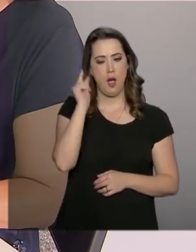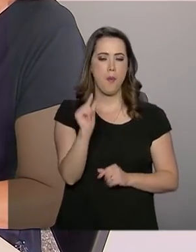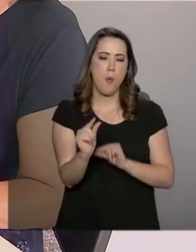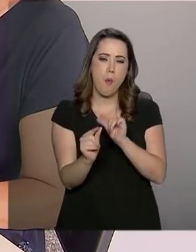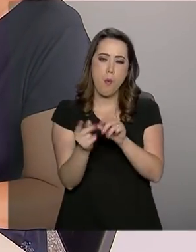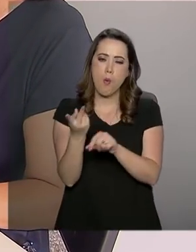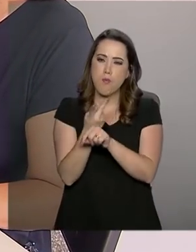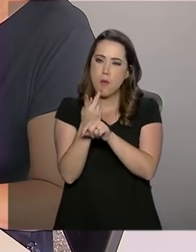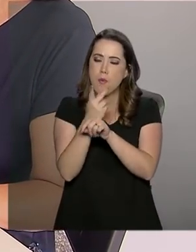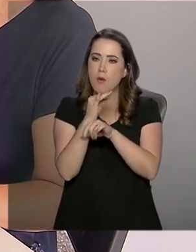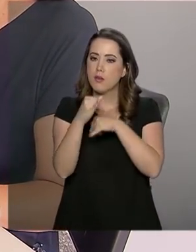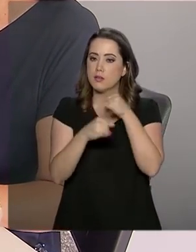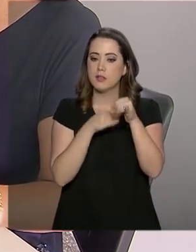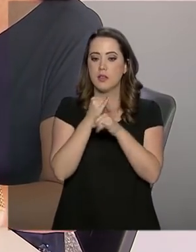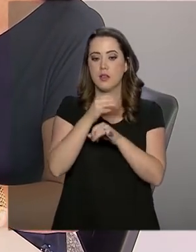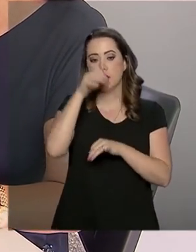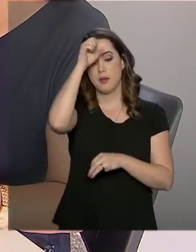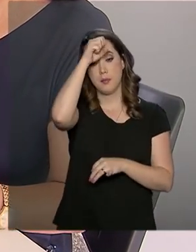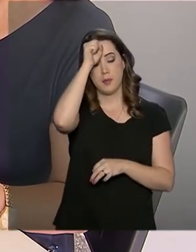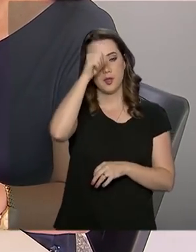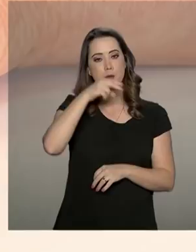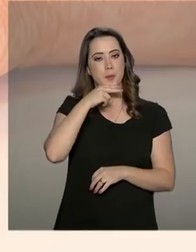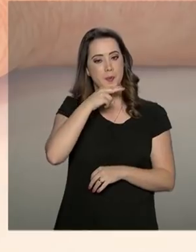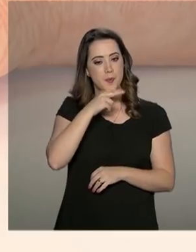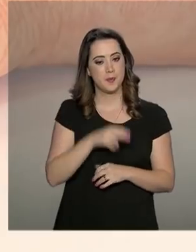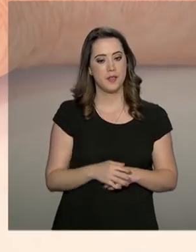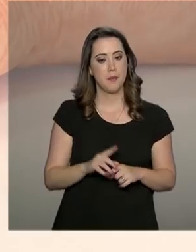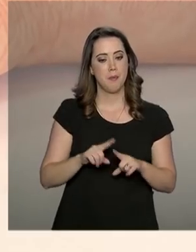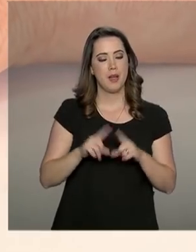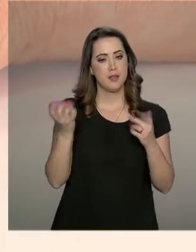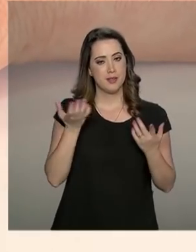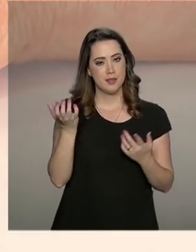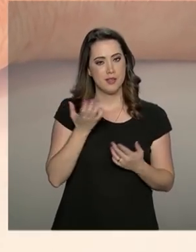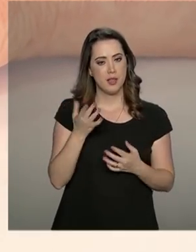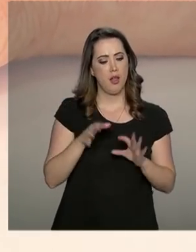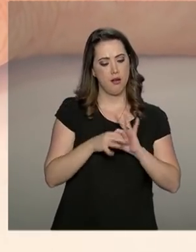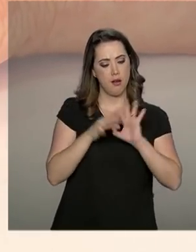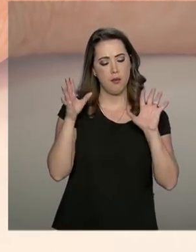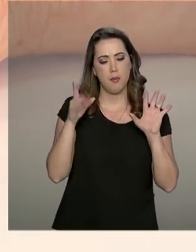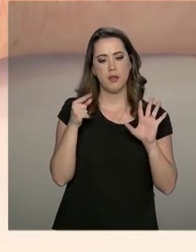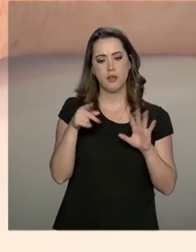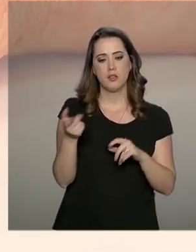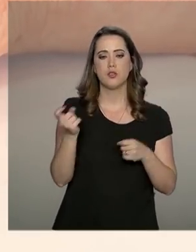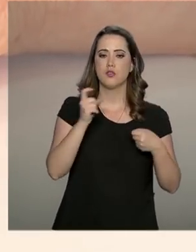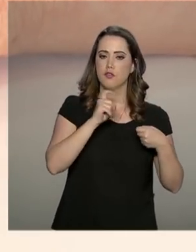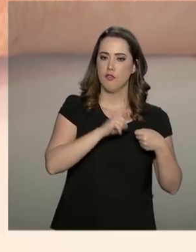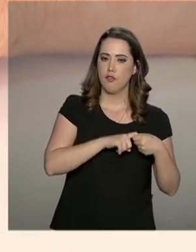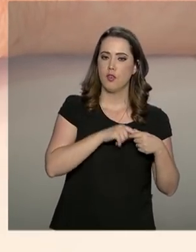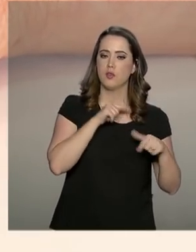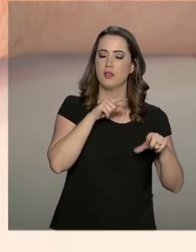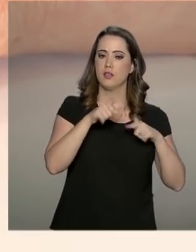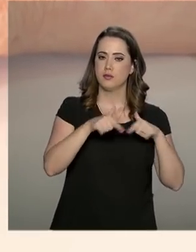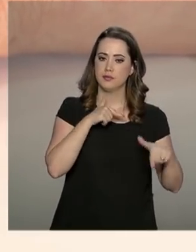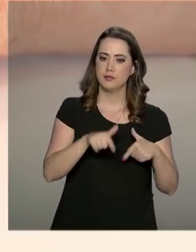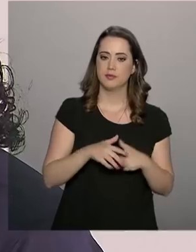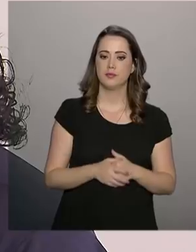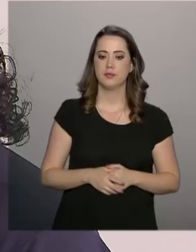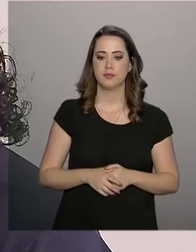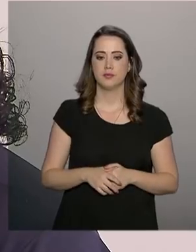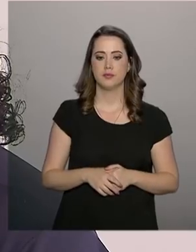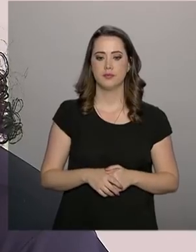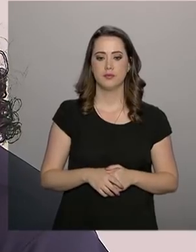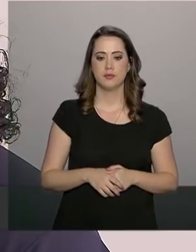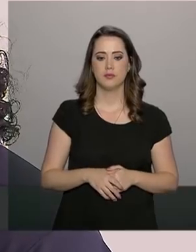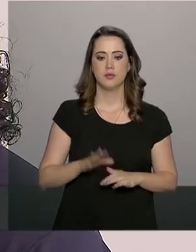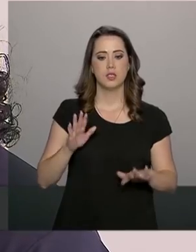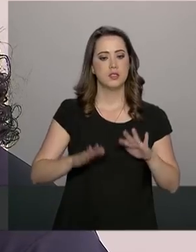pela internet. Diz que aprendeu com os netos, mas quer ter autonomia e voltar ao mercado de trabalho. A